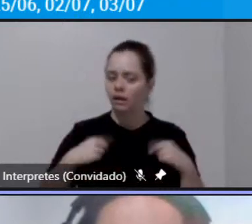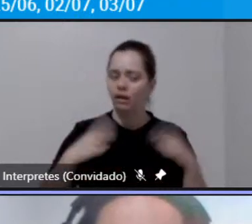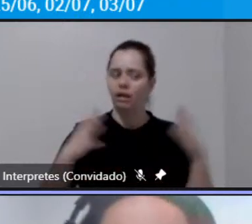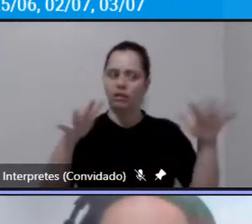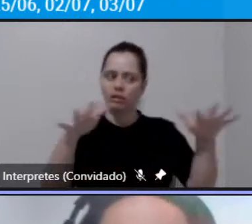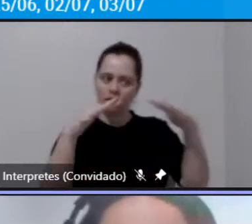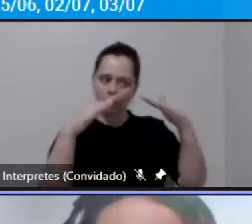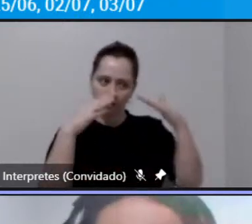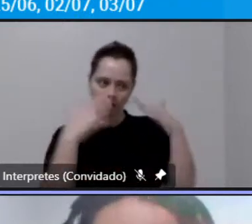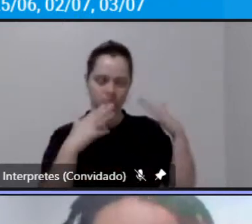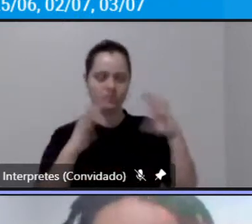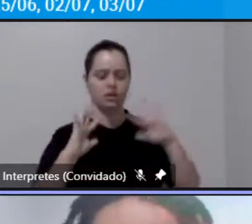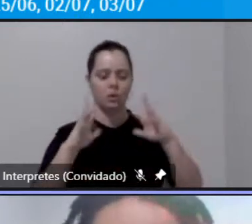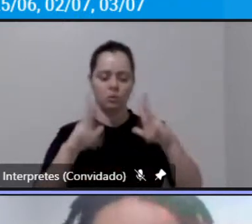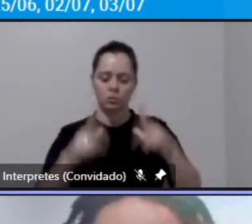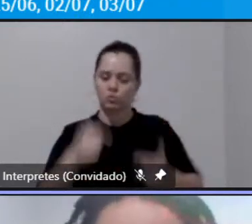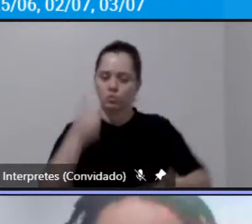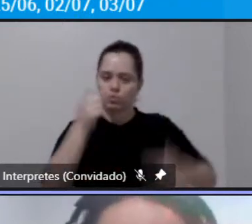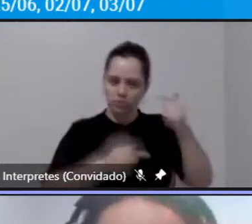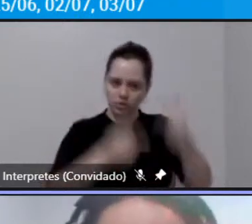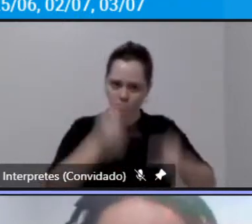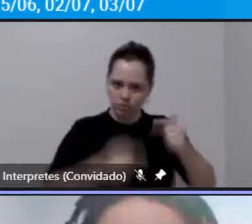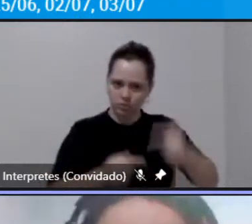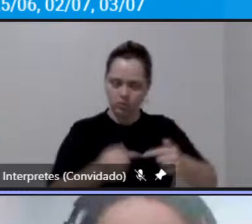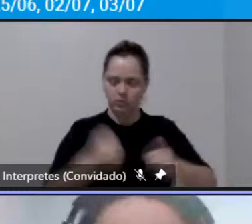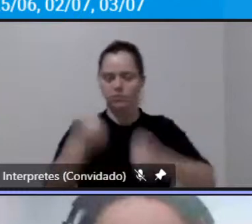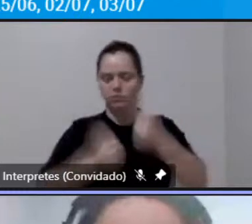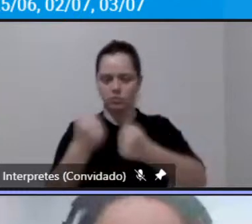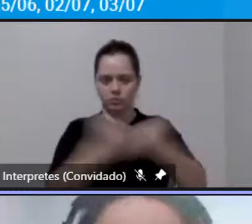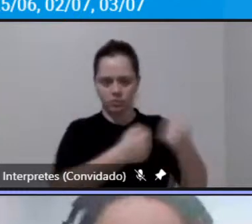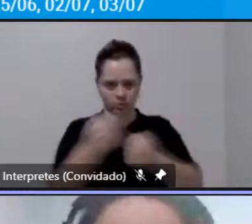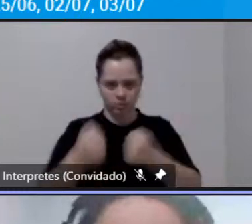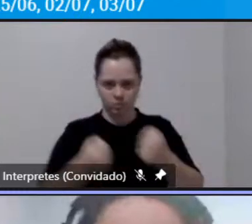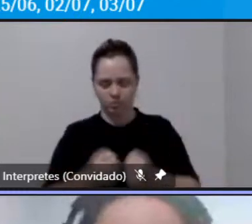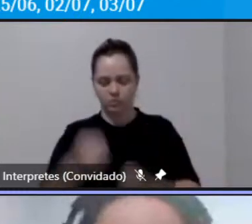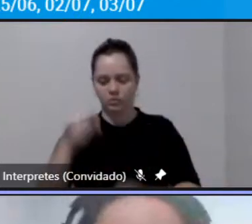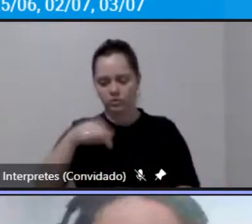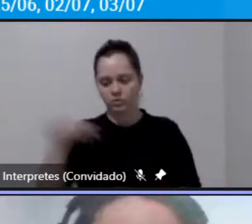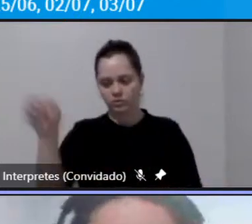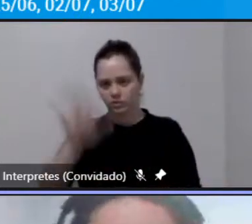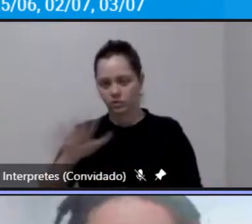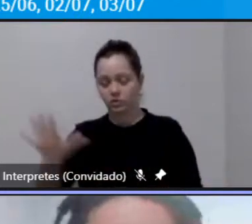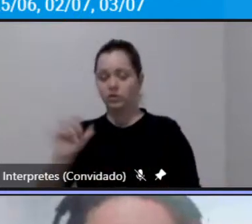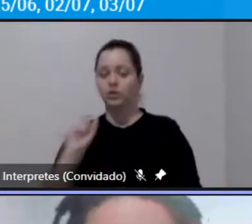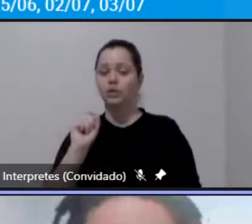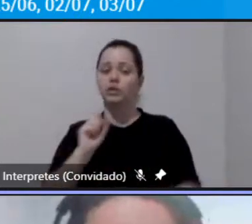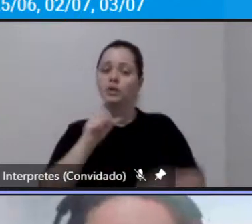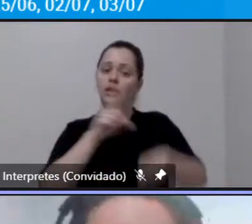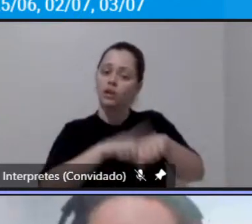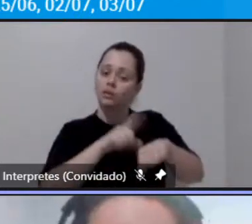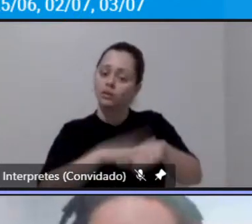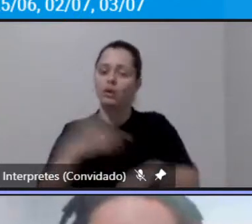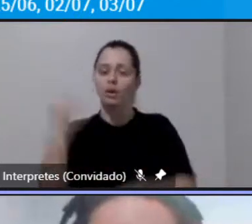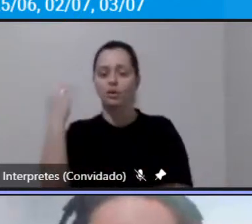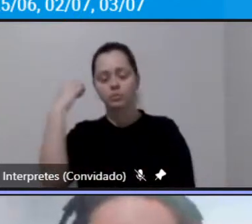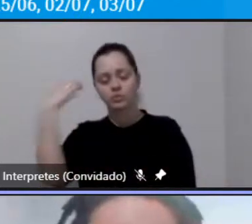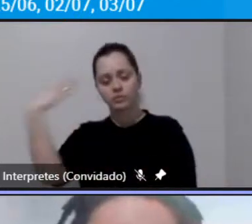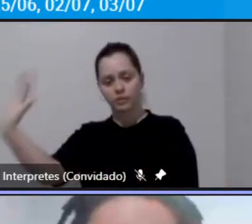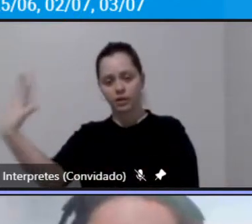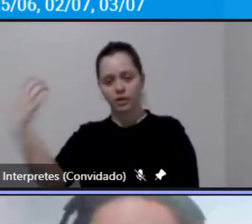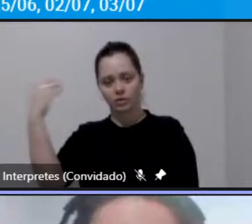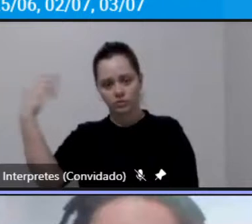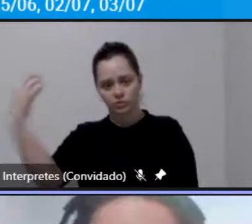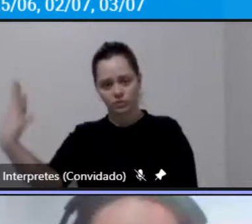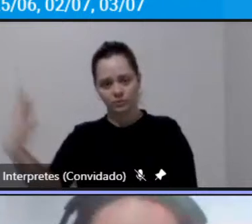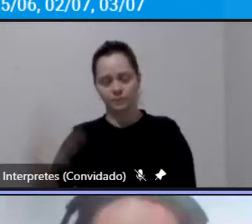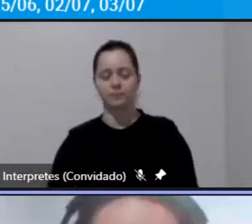às políticas de transportes aqui na região que é o tempo de viagem que eu mencionei agora há pouco contra